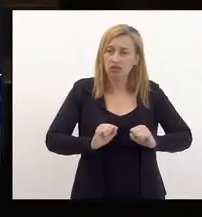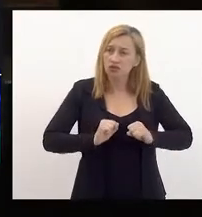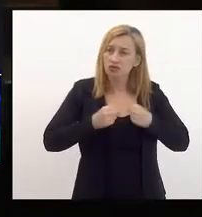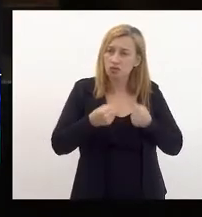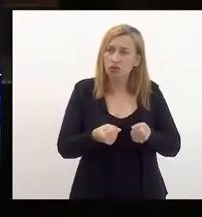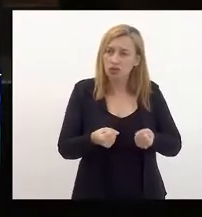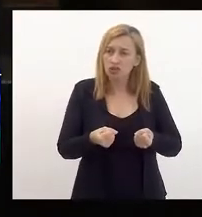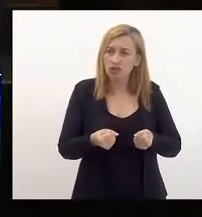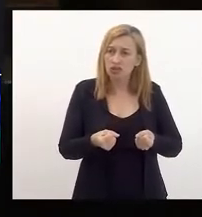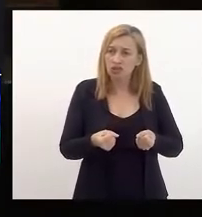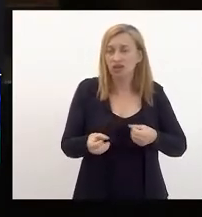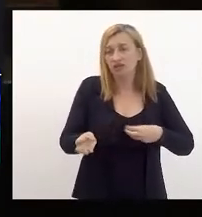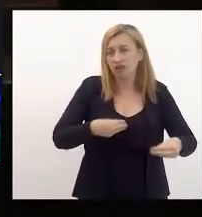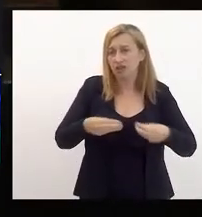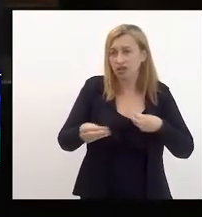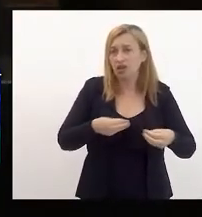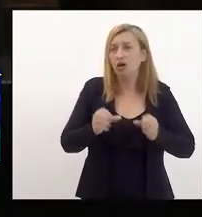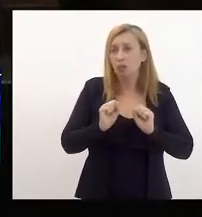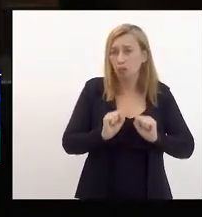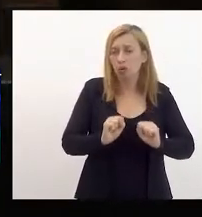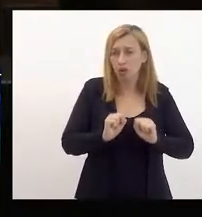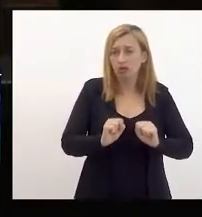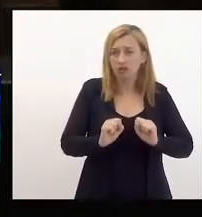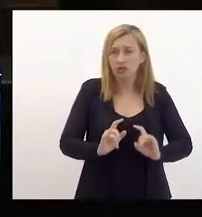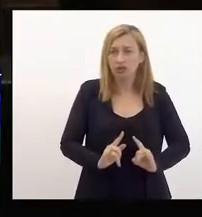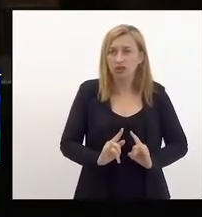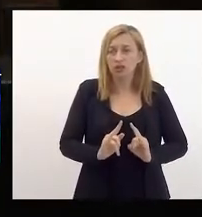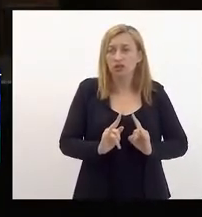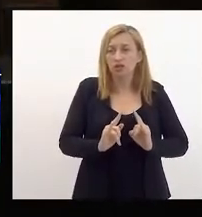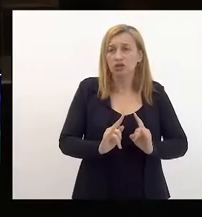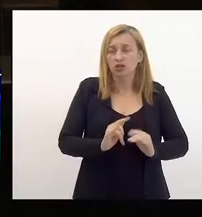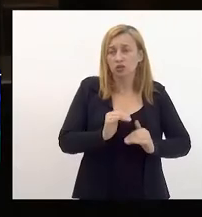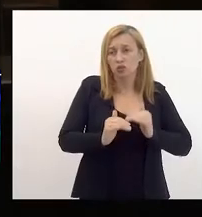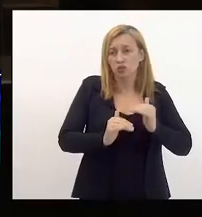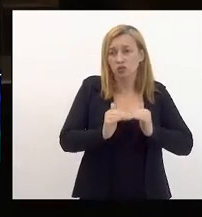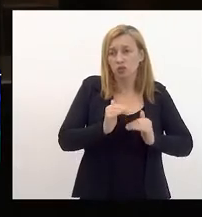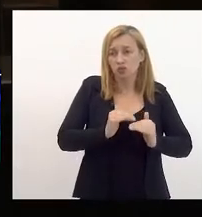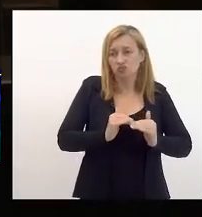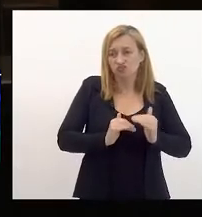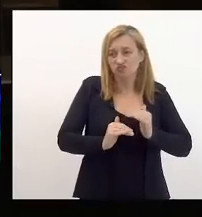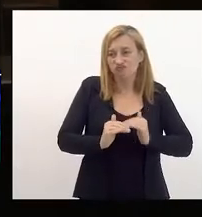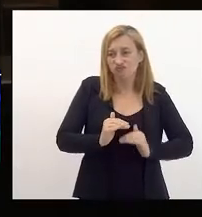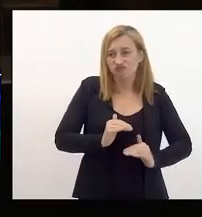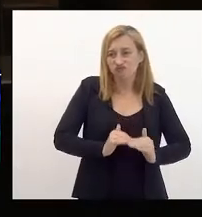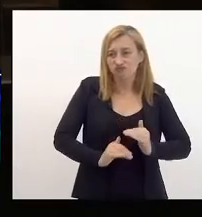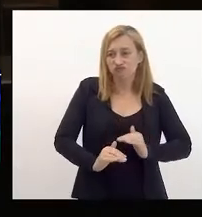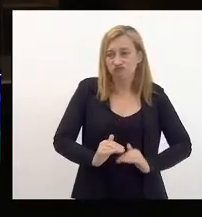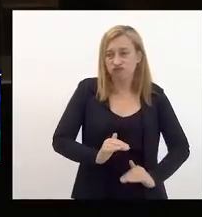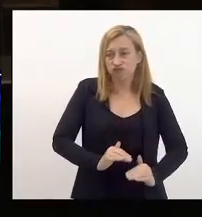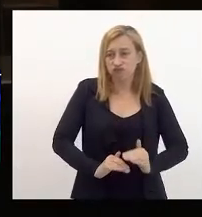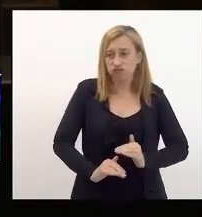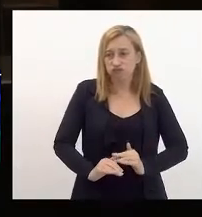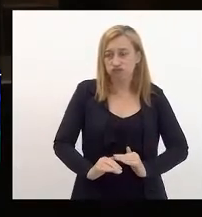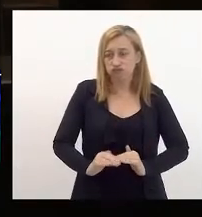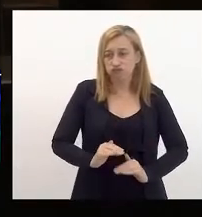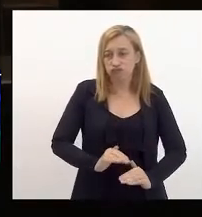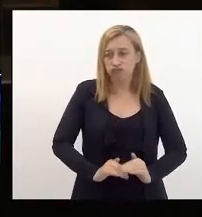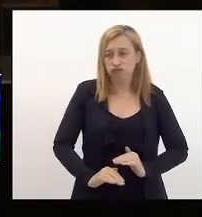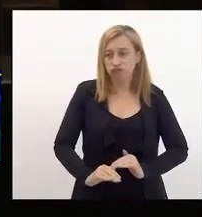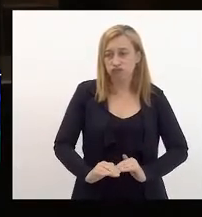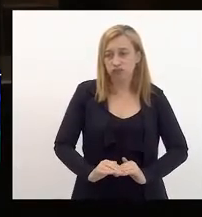disto daí pode fazer o edifício do desenvolvimento ruim e levar tudo de águas abaixo.